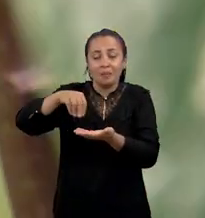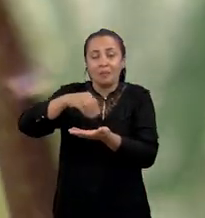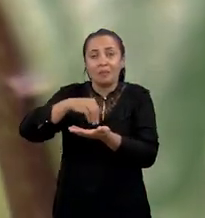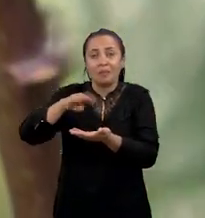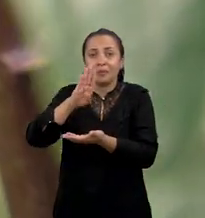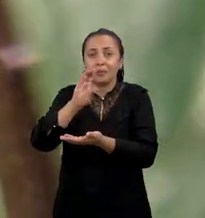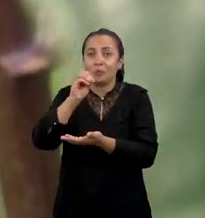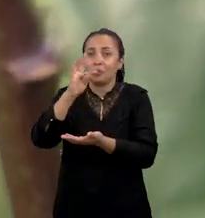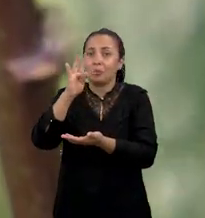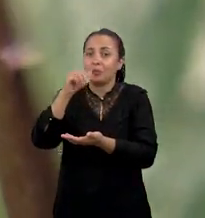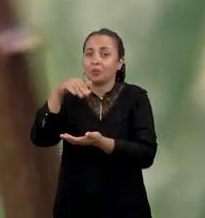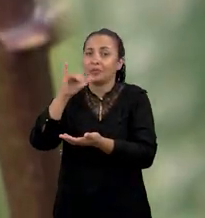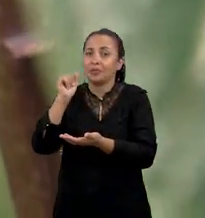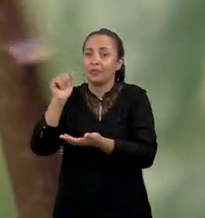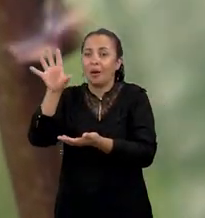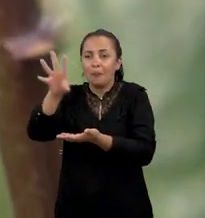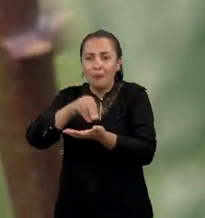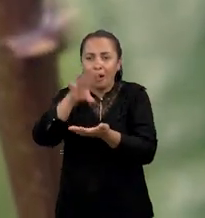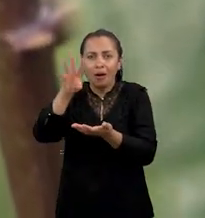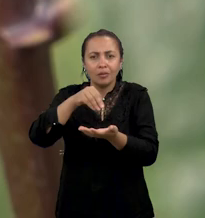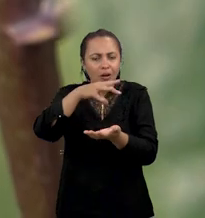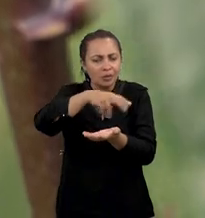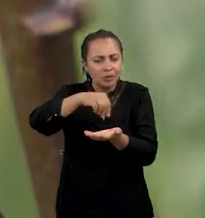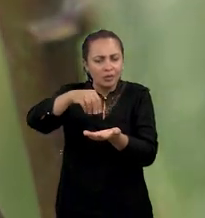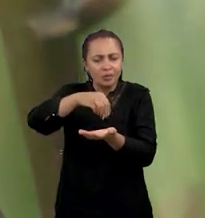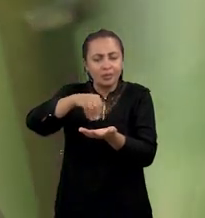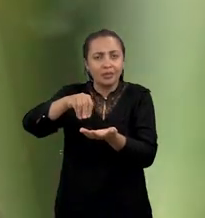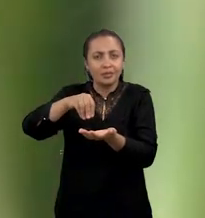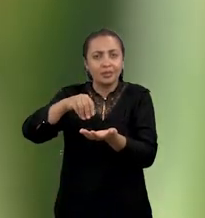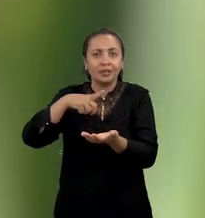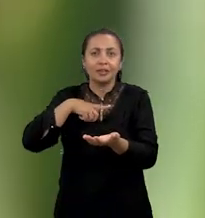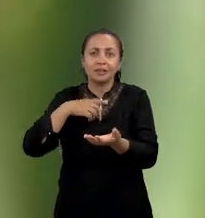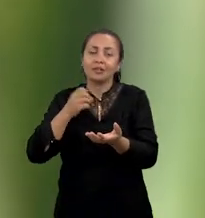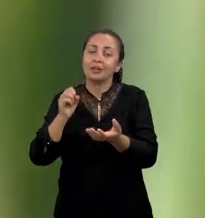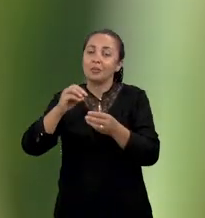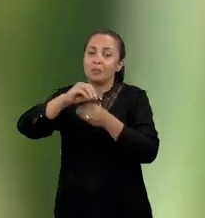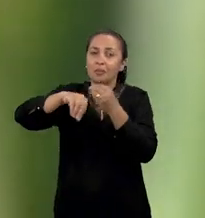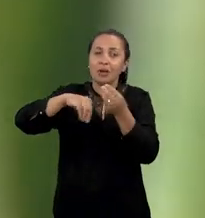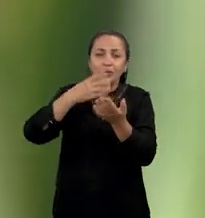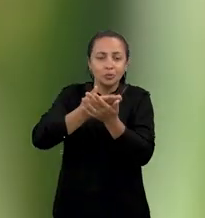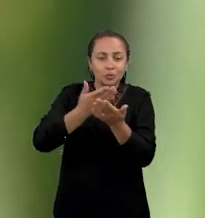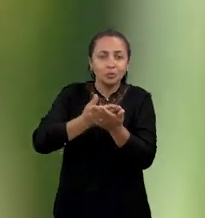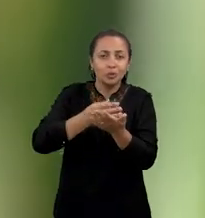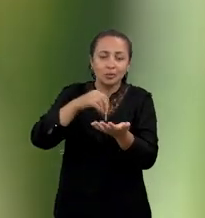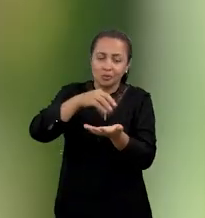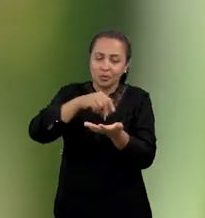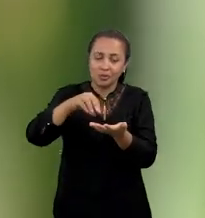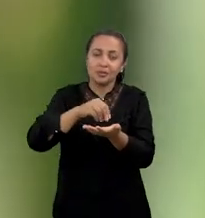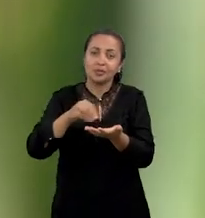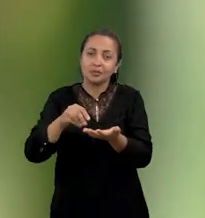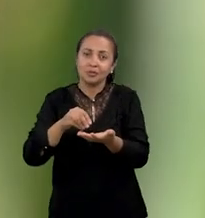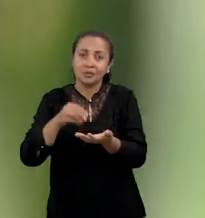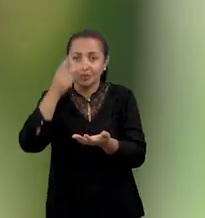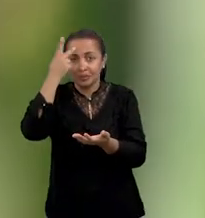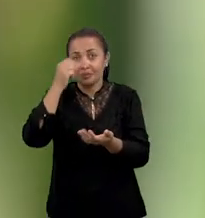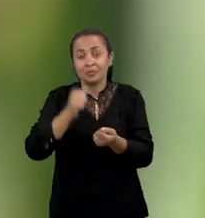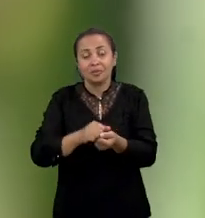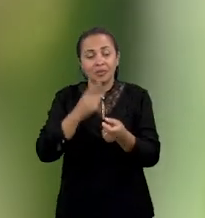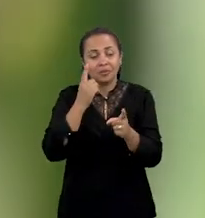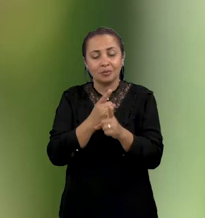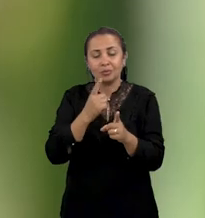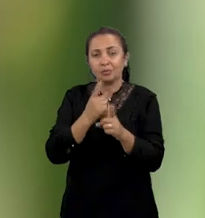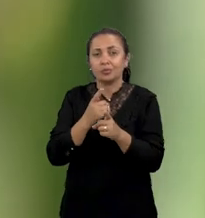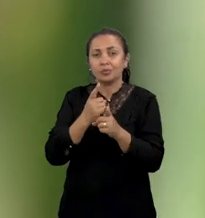Então, nós coletamos a semente, cada semente da origem é um novo indivíduo e estudamos essas sementes na